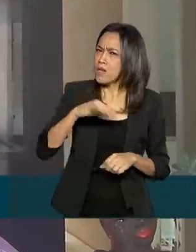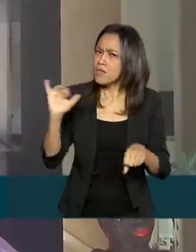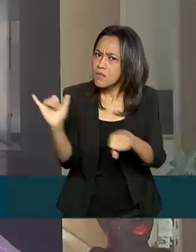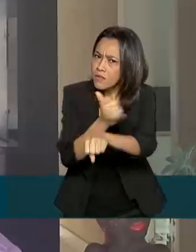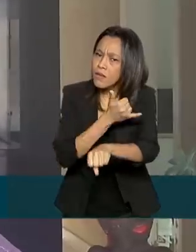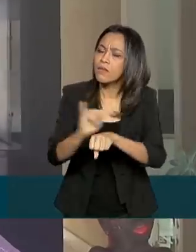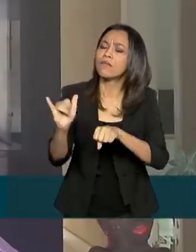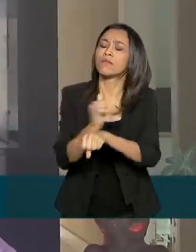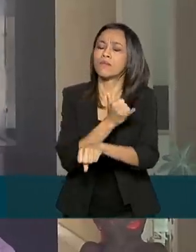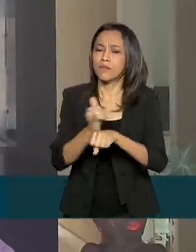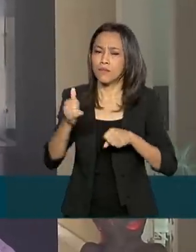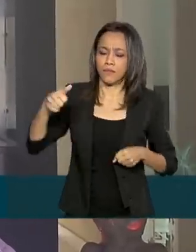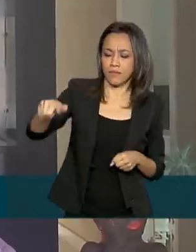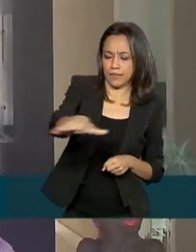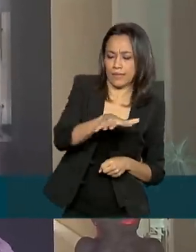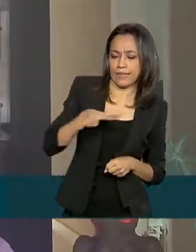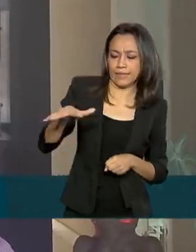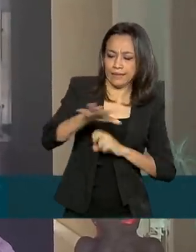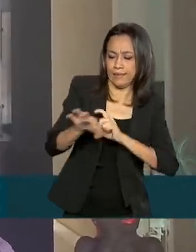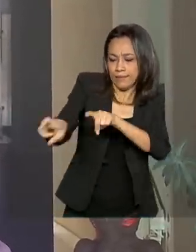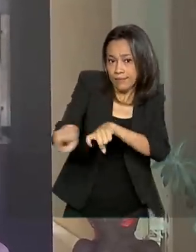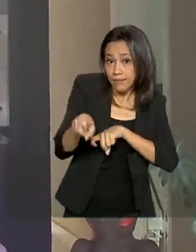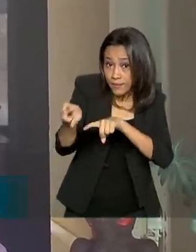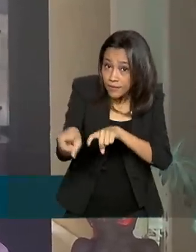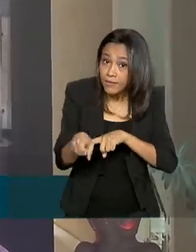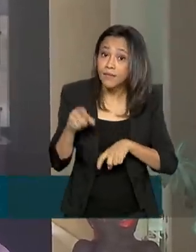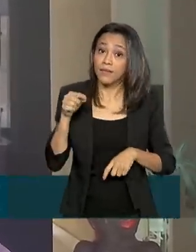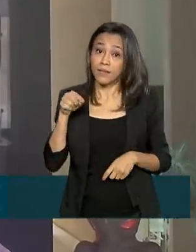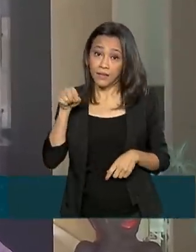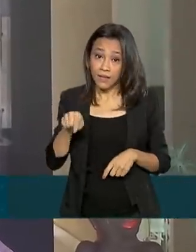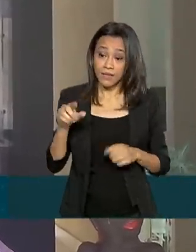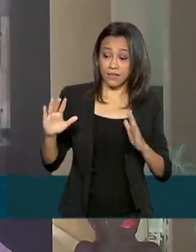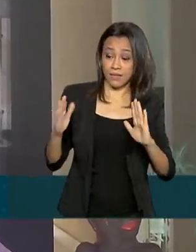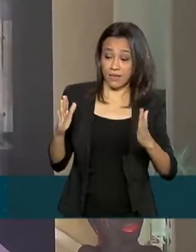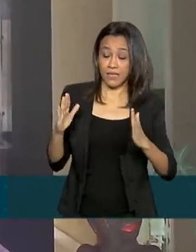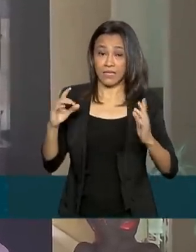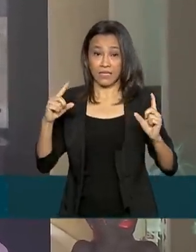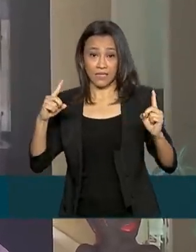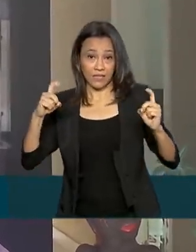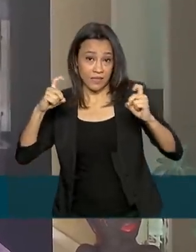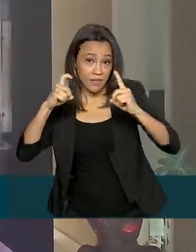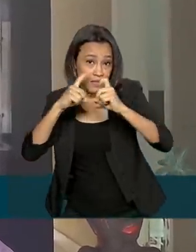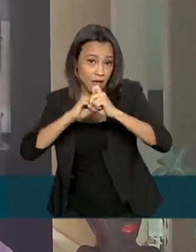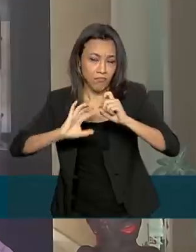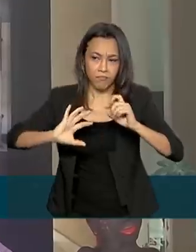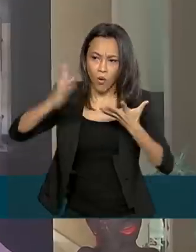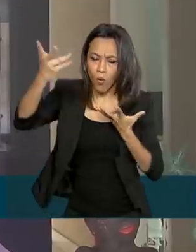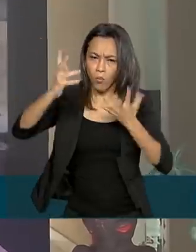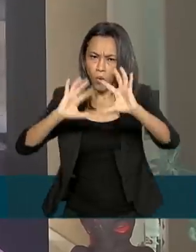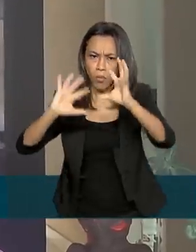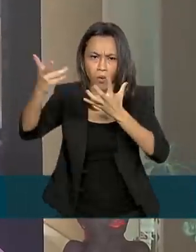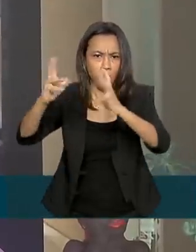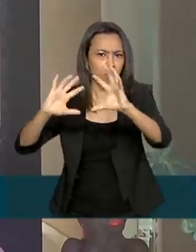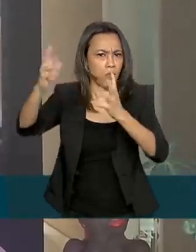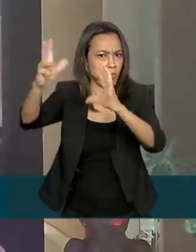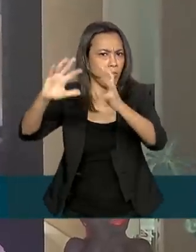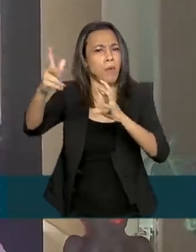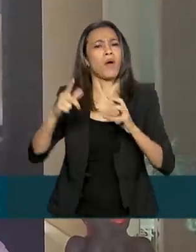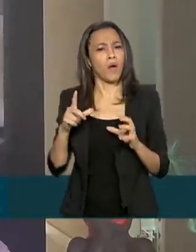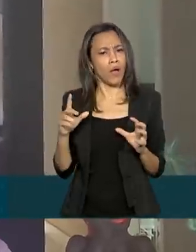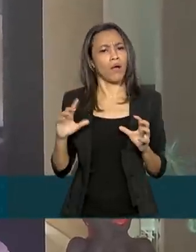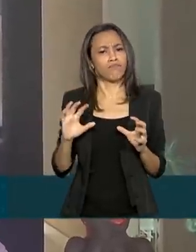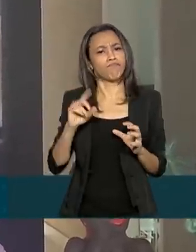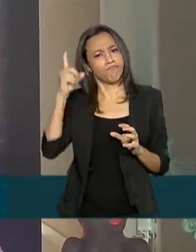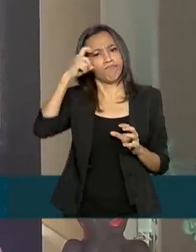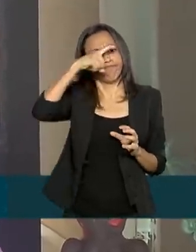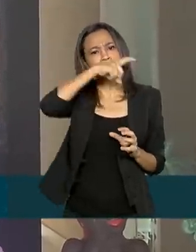para esse setor que passa, em alguns momentos, por diversas dificuldades de intempéries ou diversas dificuldades de